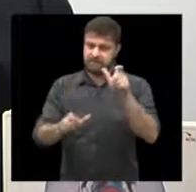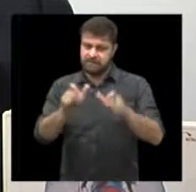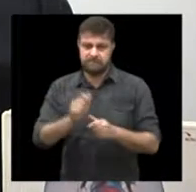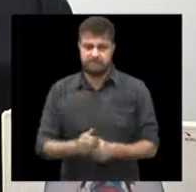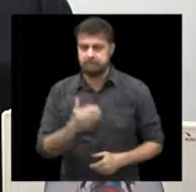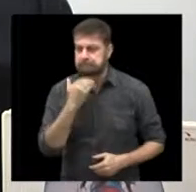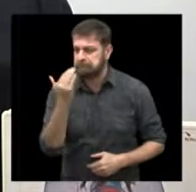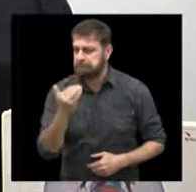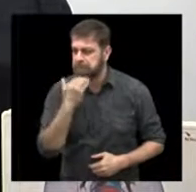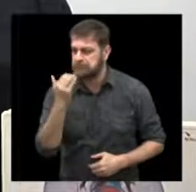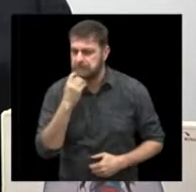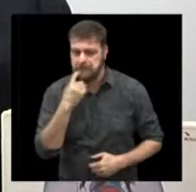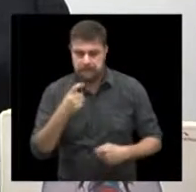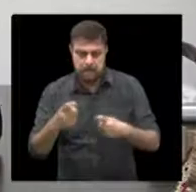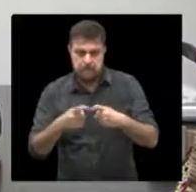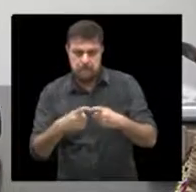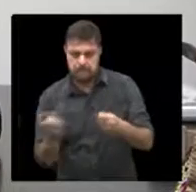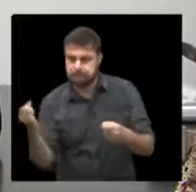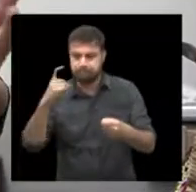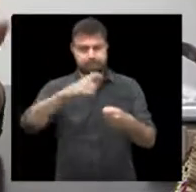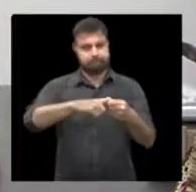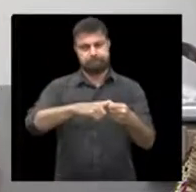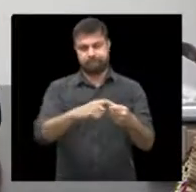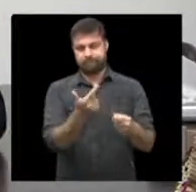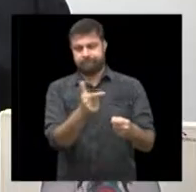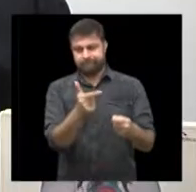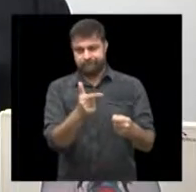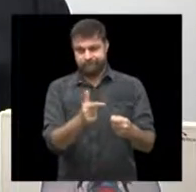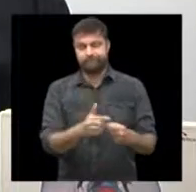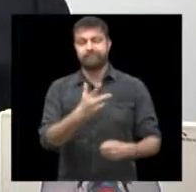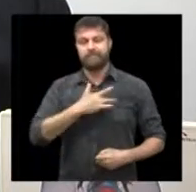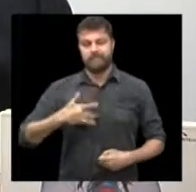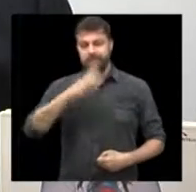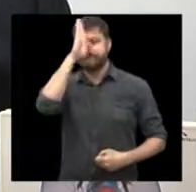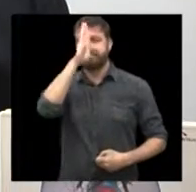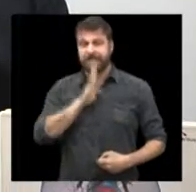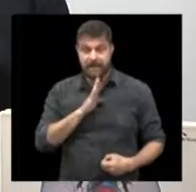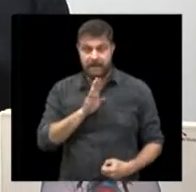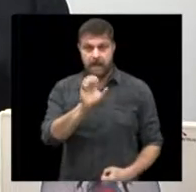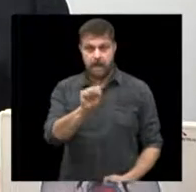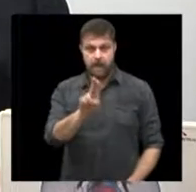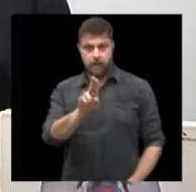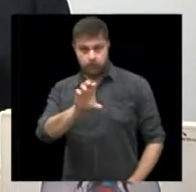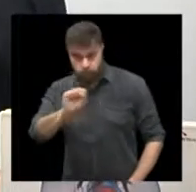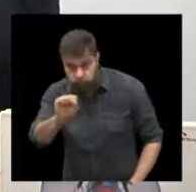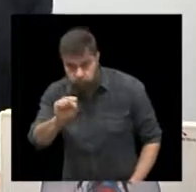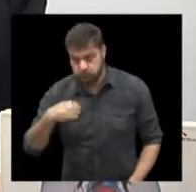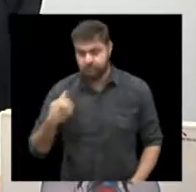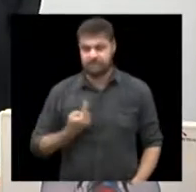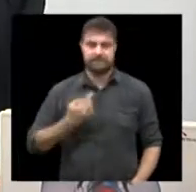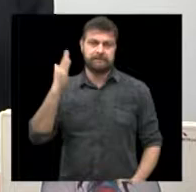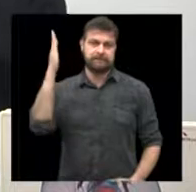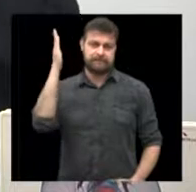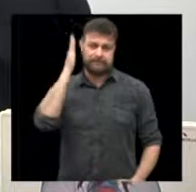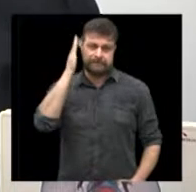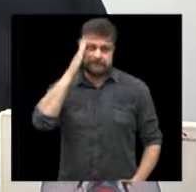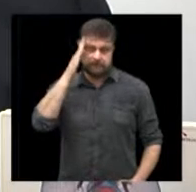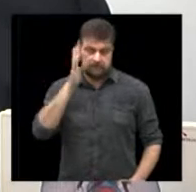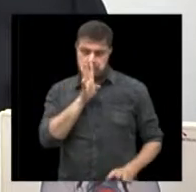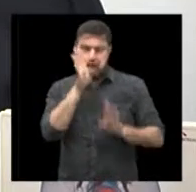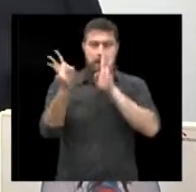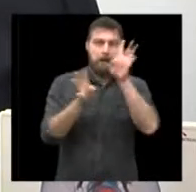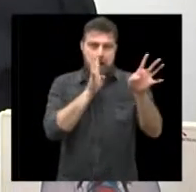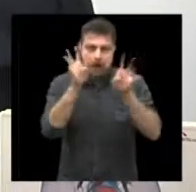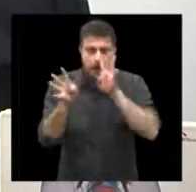nenhum plano de assistência à saúde. E dependem do SUS. E dependem do SUS. E como nós todos sabemos, não estamos aqui para falar disso,